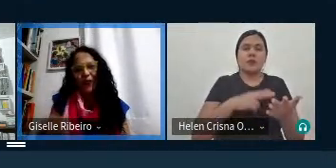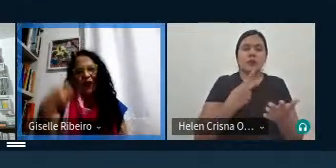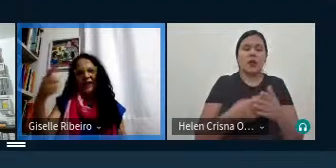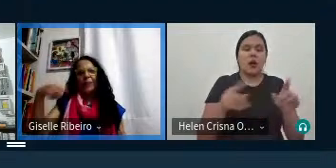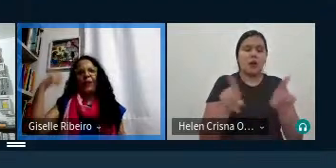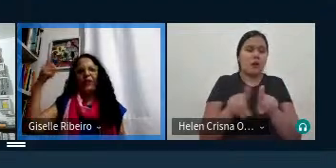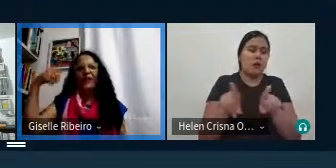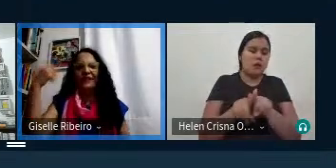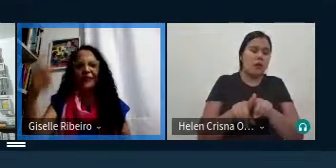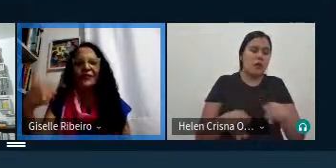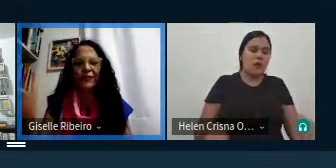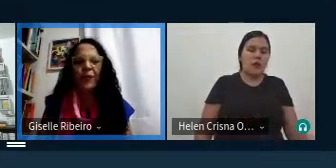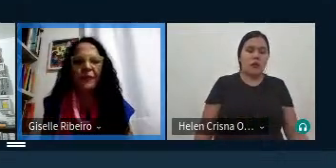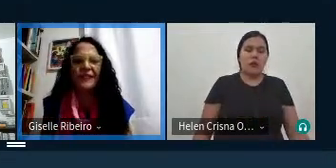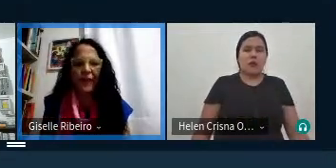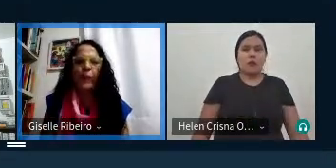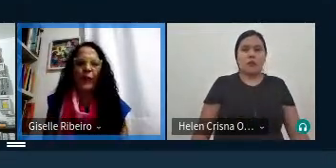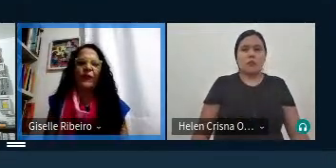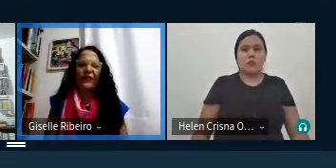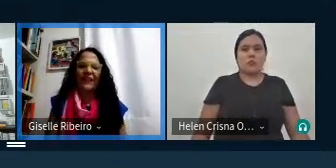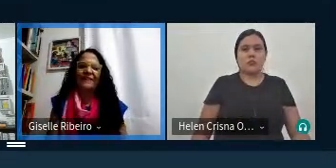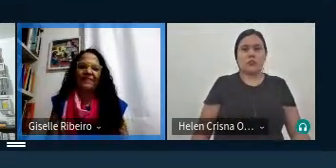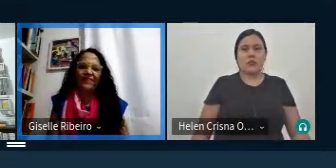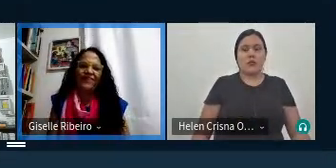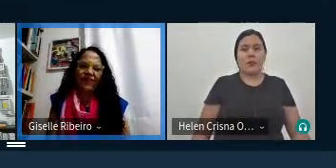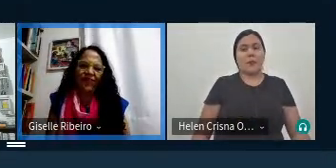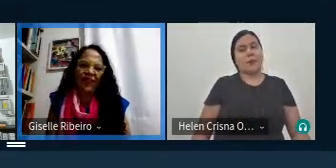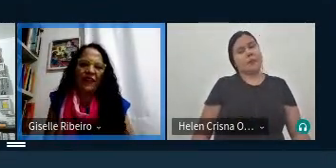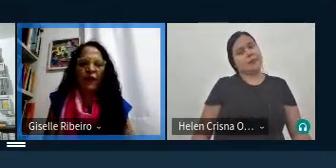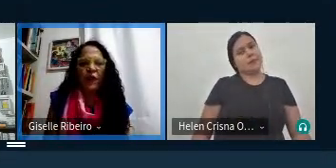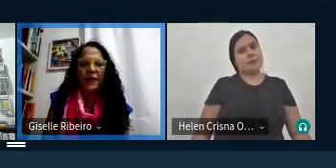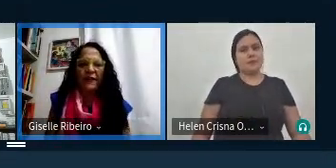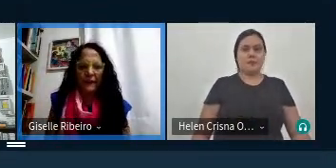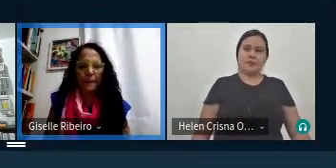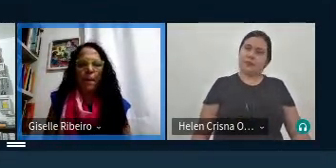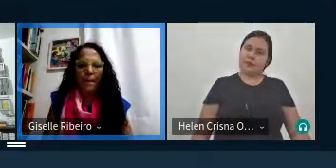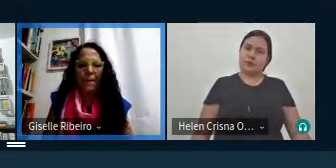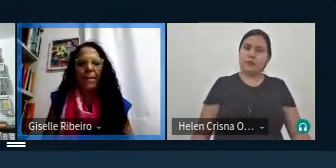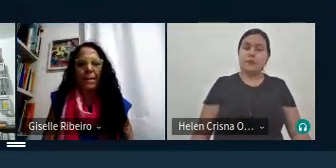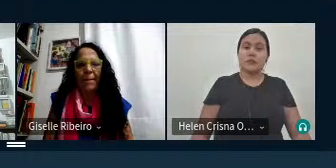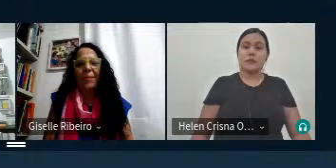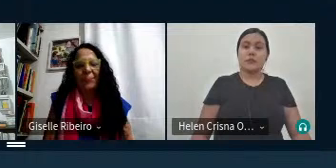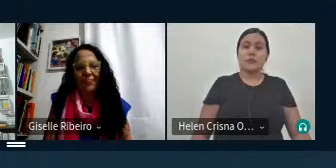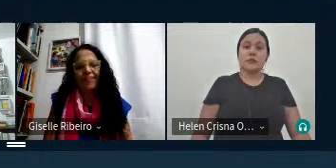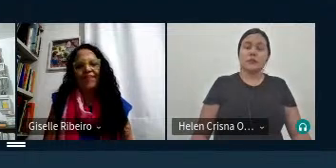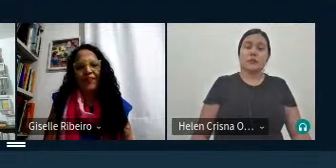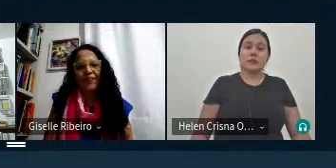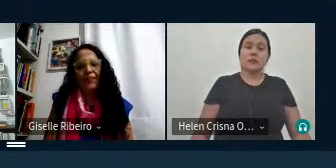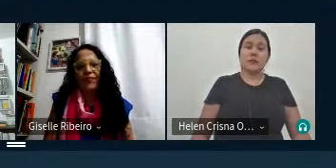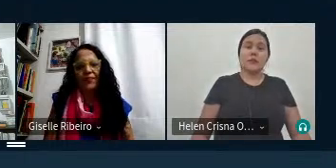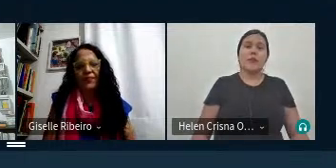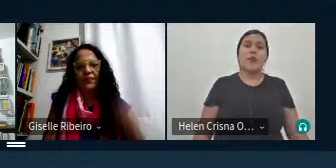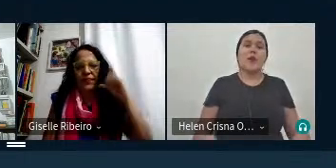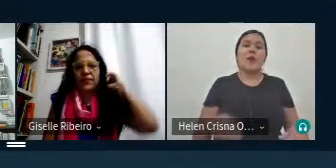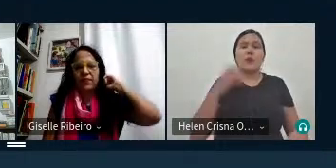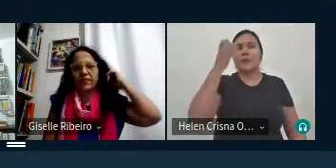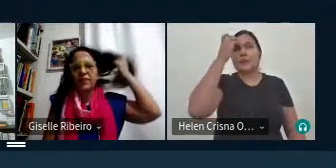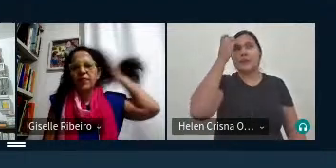cada povo vai traduzindo para o seu povo né vão interpretando de acordo com o